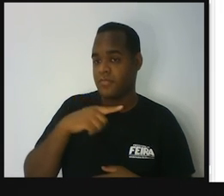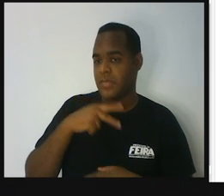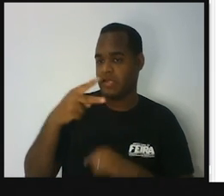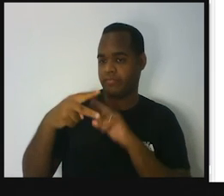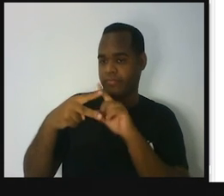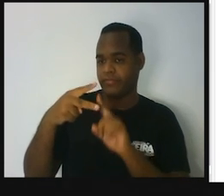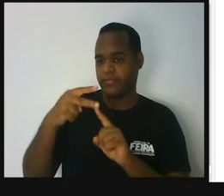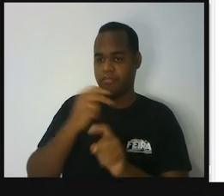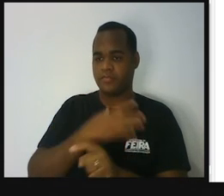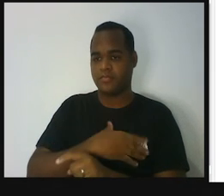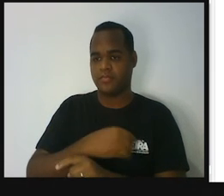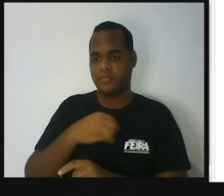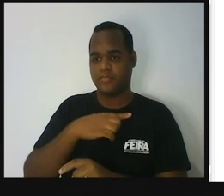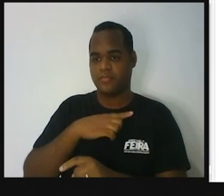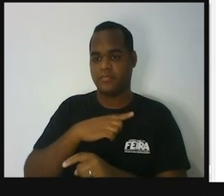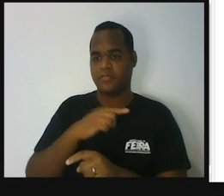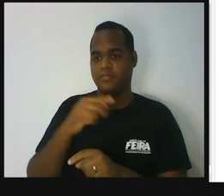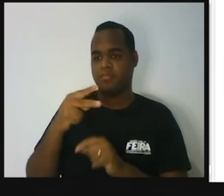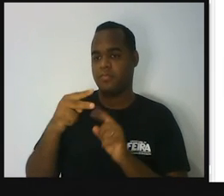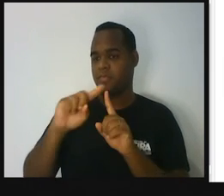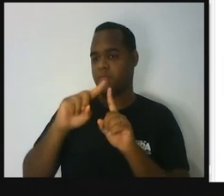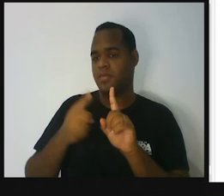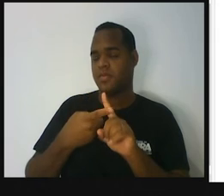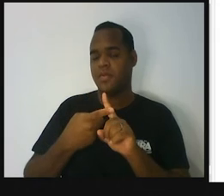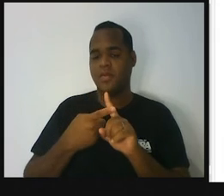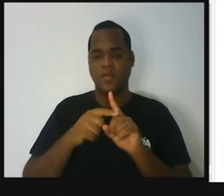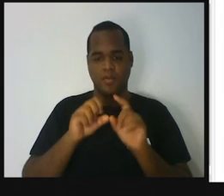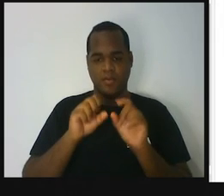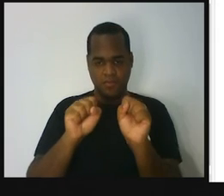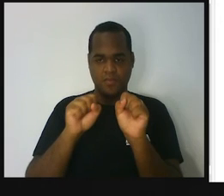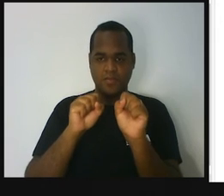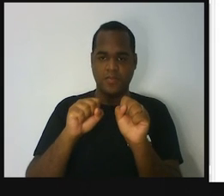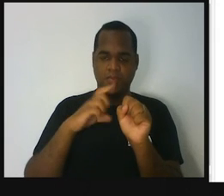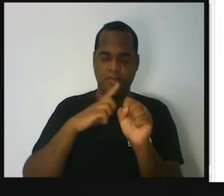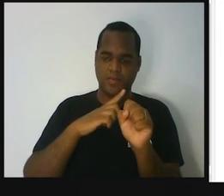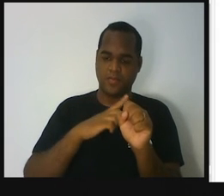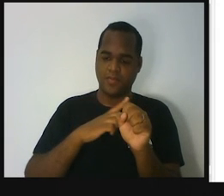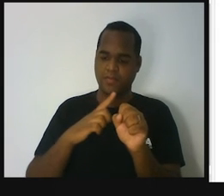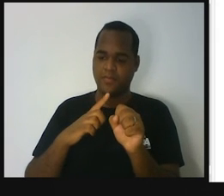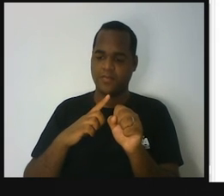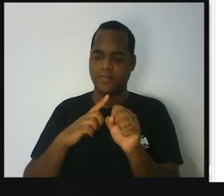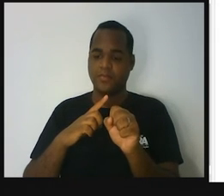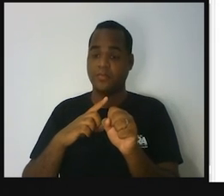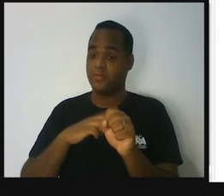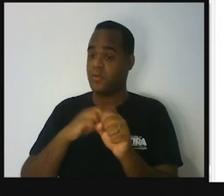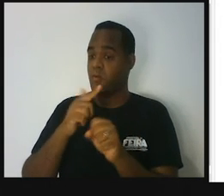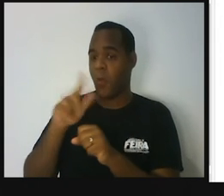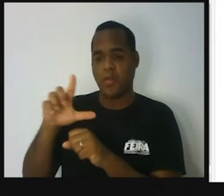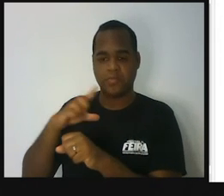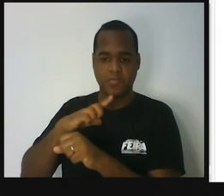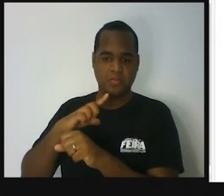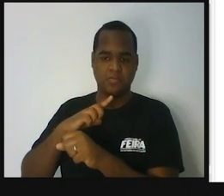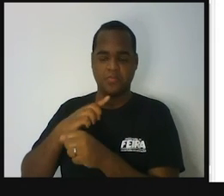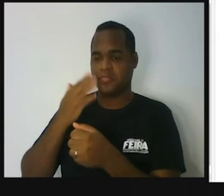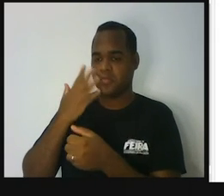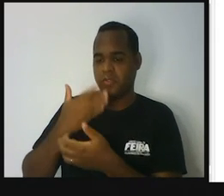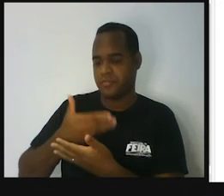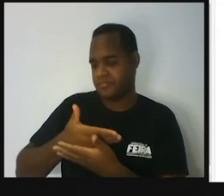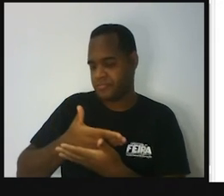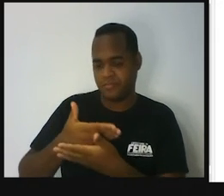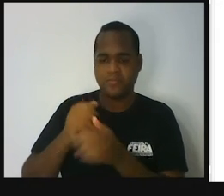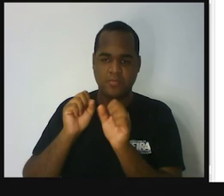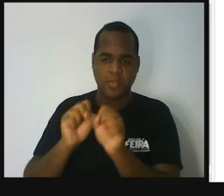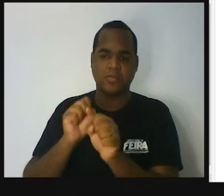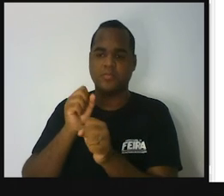grávida. Qual é a probabilidade do próximo bebê ser menina? Ela já tem dois filhos